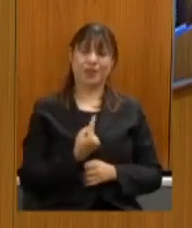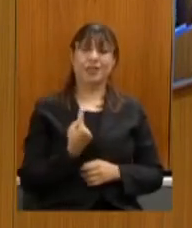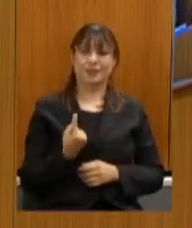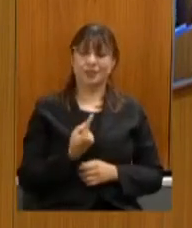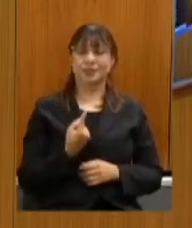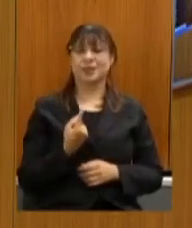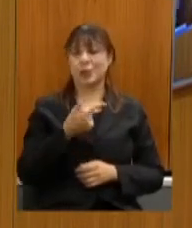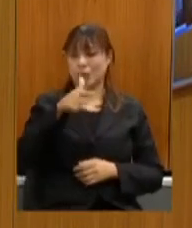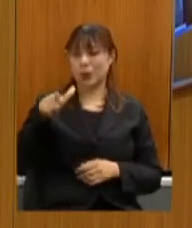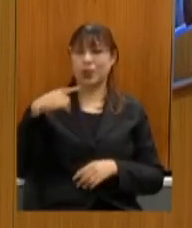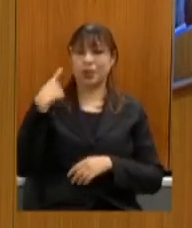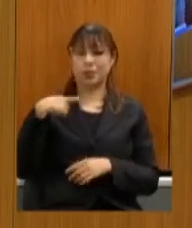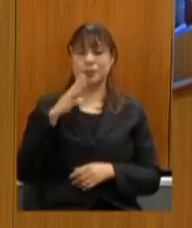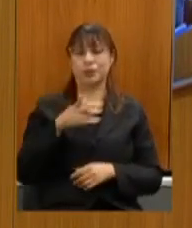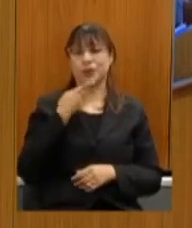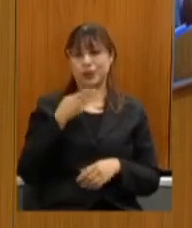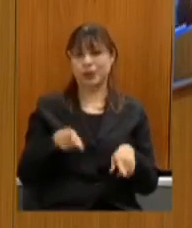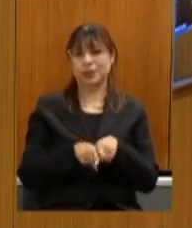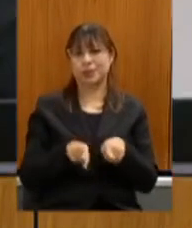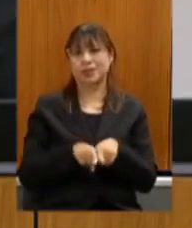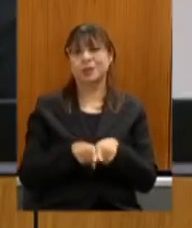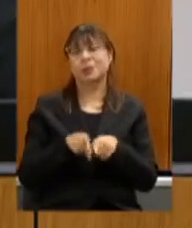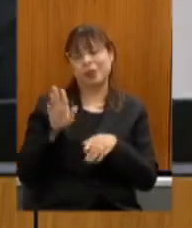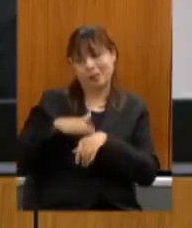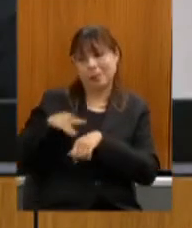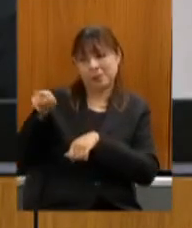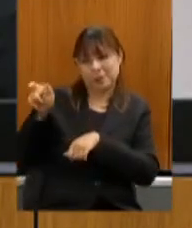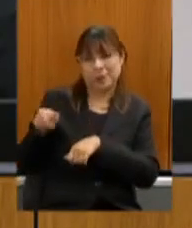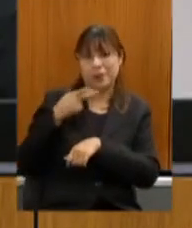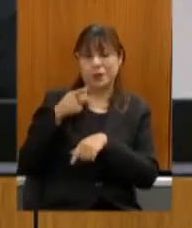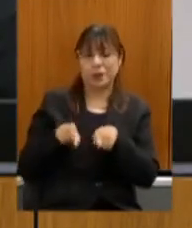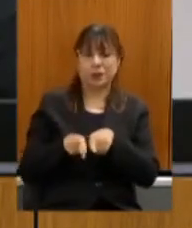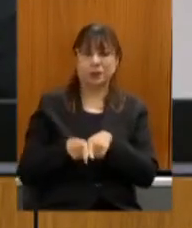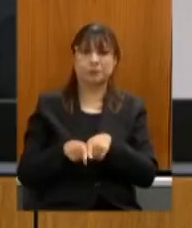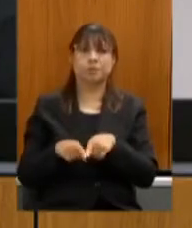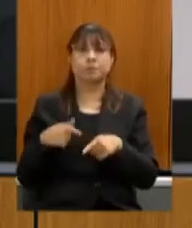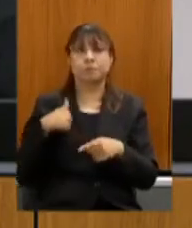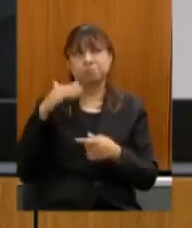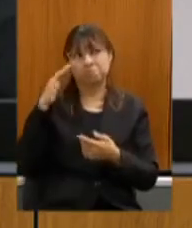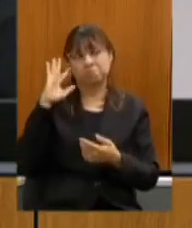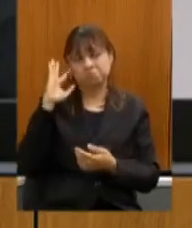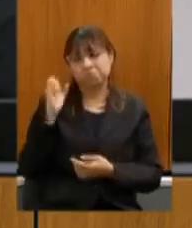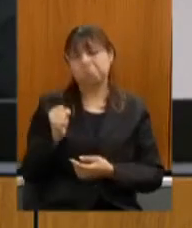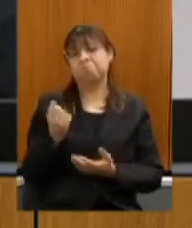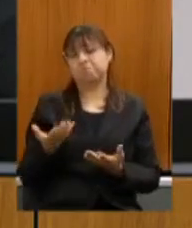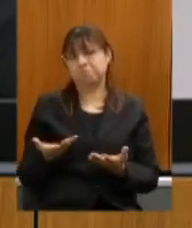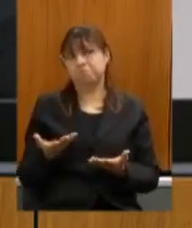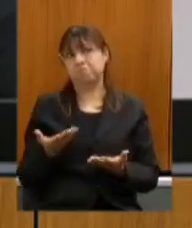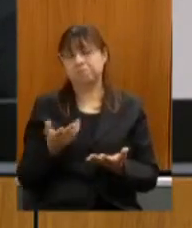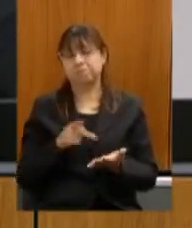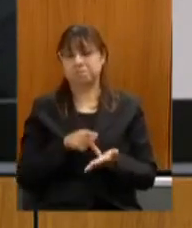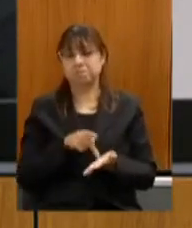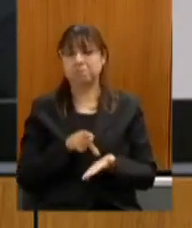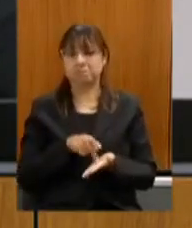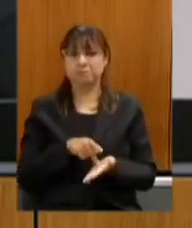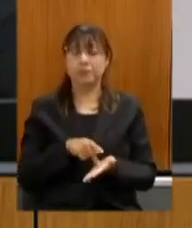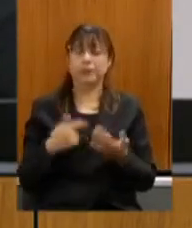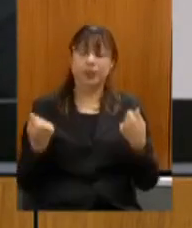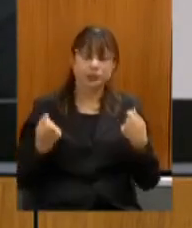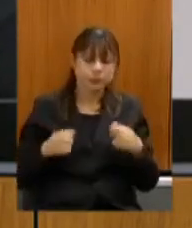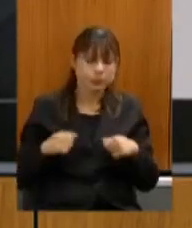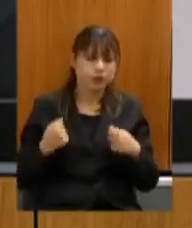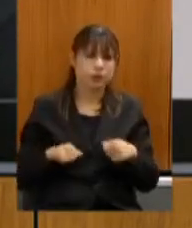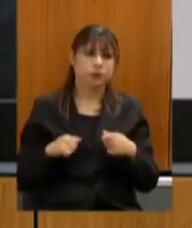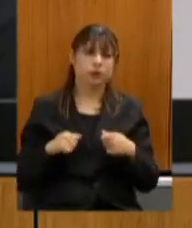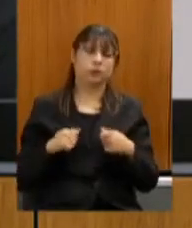deputados e até mesmo pontuadas pelo senhor acredito que é realmente necessário